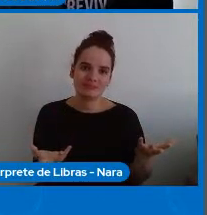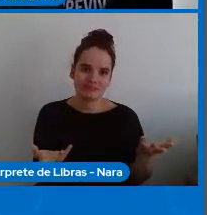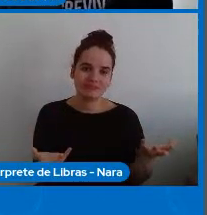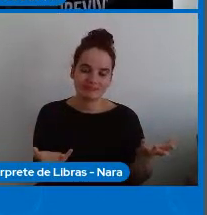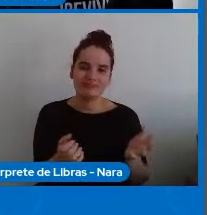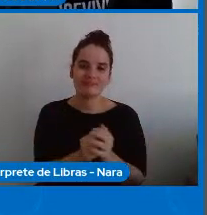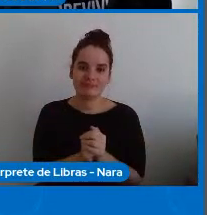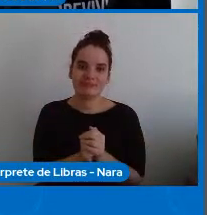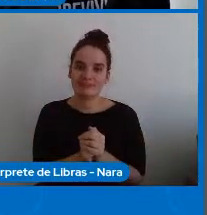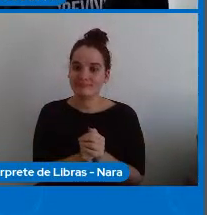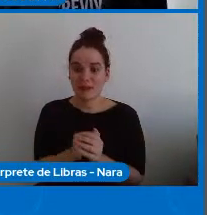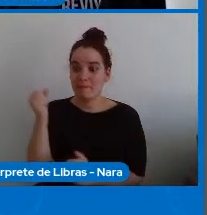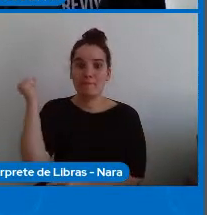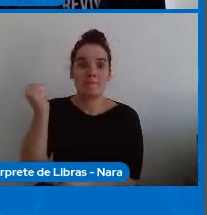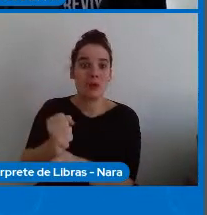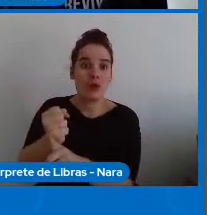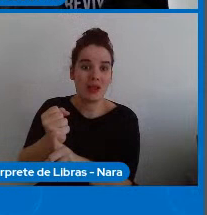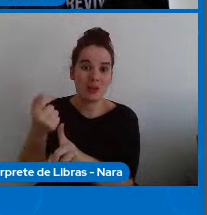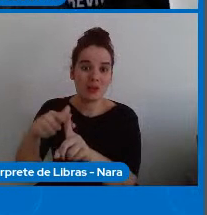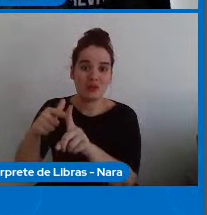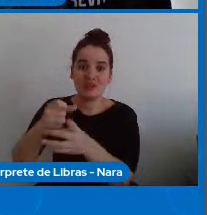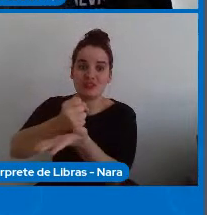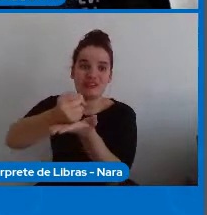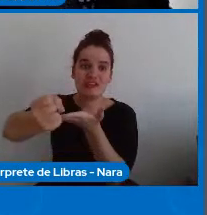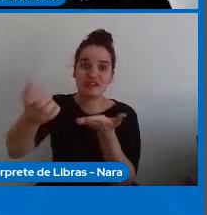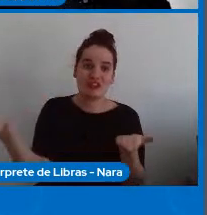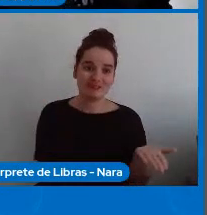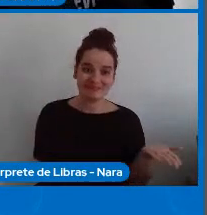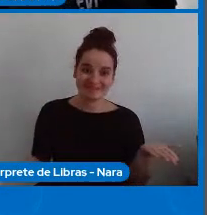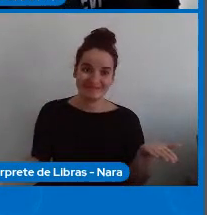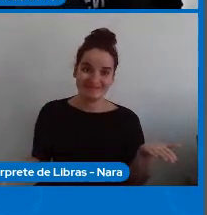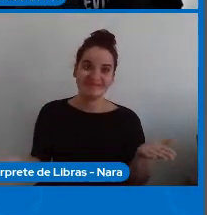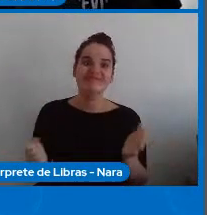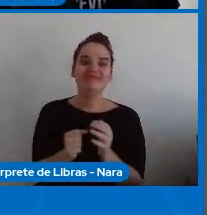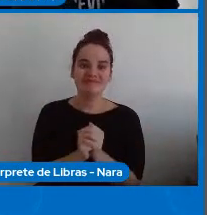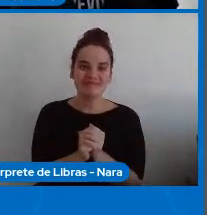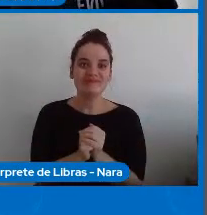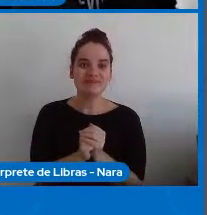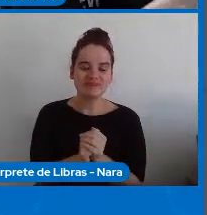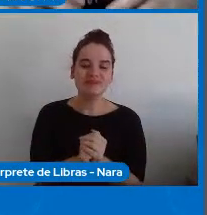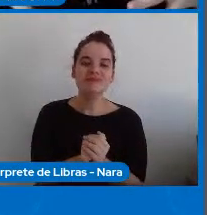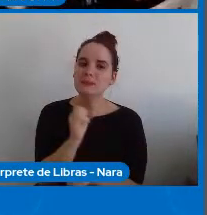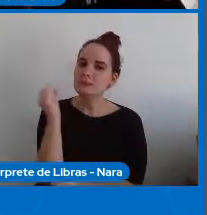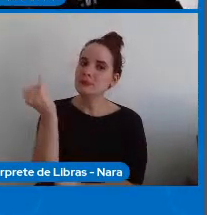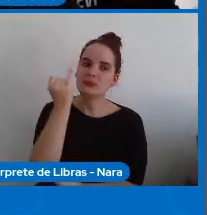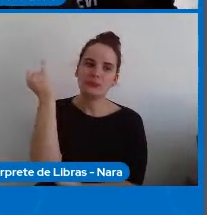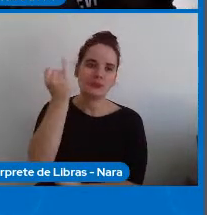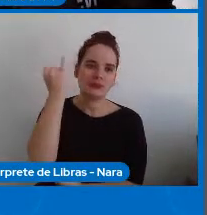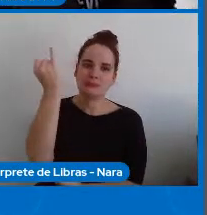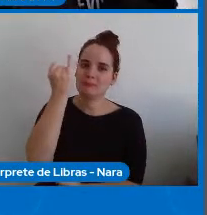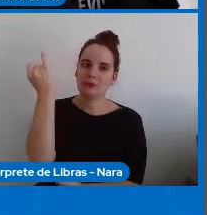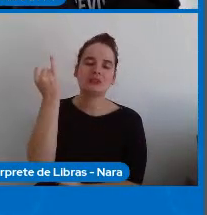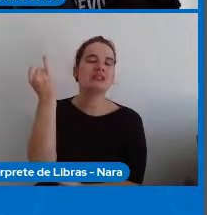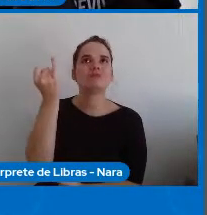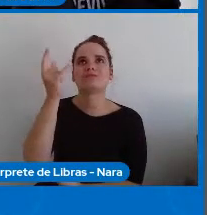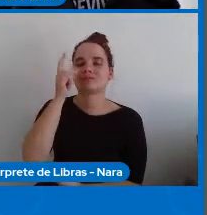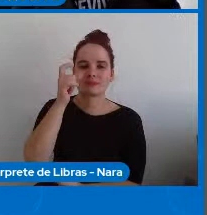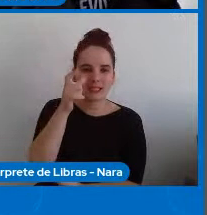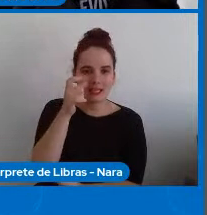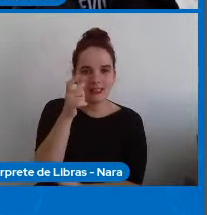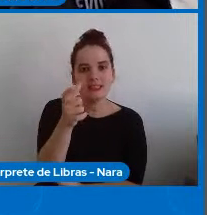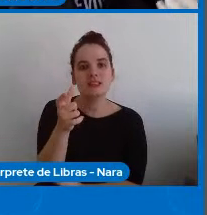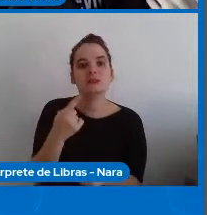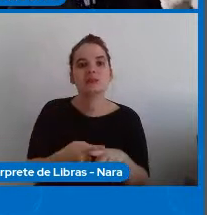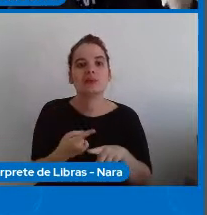e impossível de ser desfeito então nesse caso é muito importante é um exercício muito interessante porque